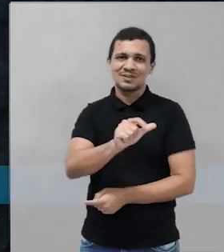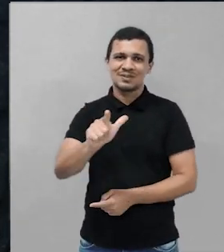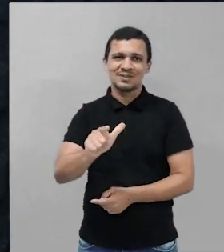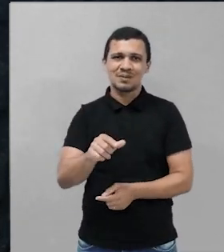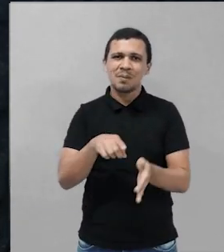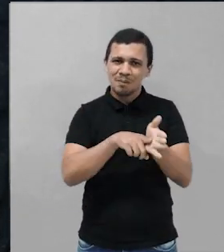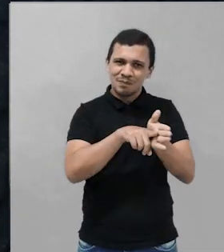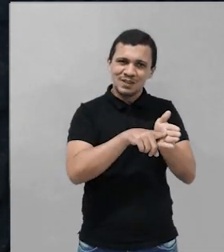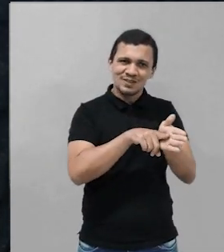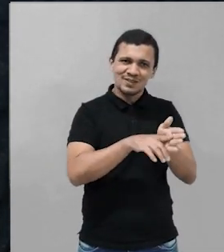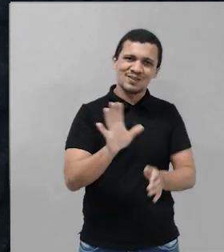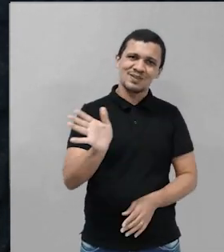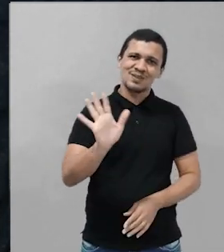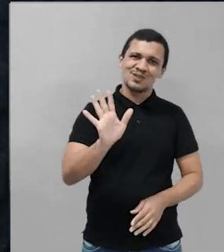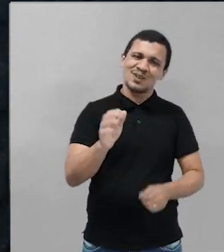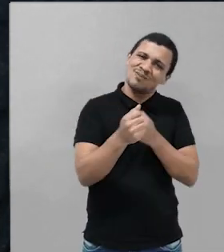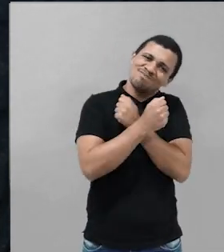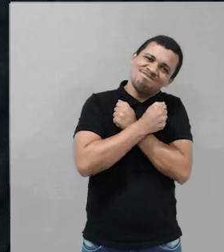abraço. Fui.